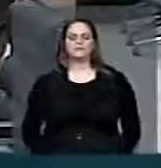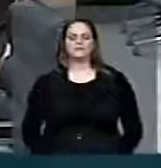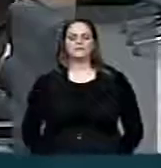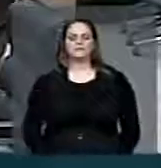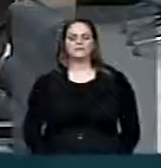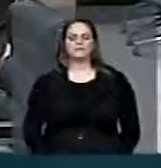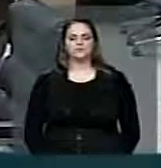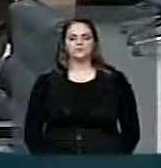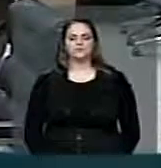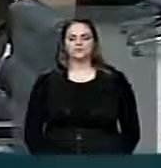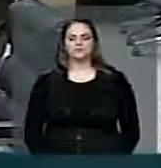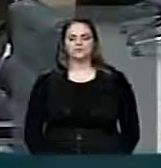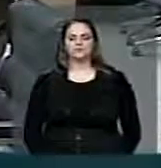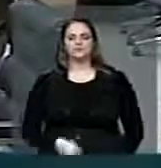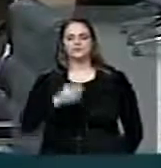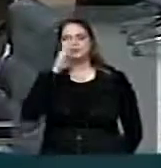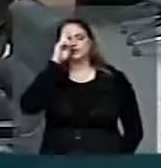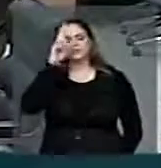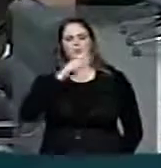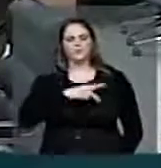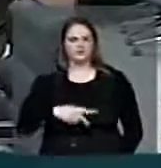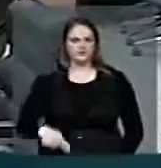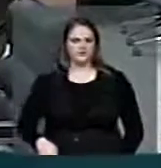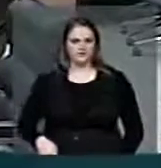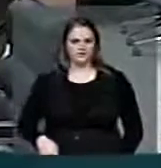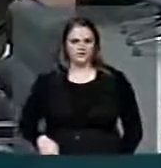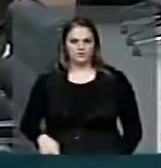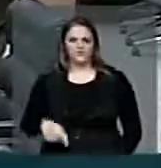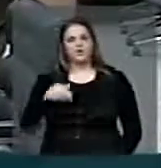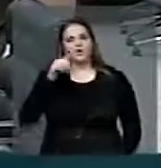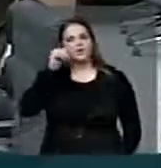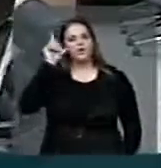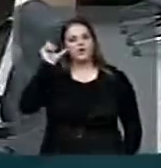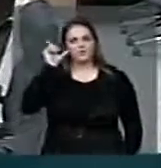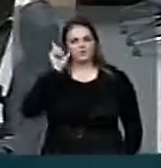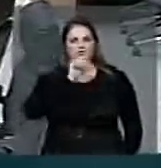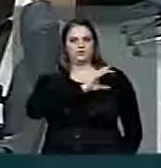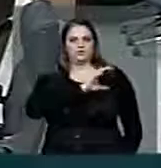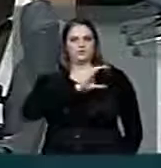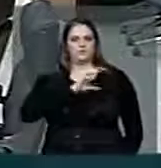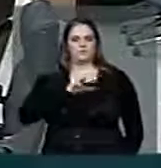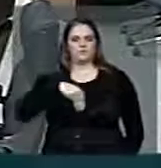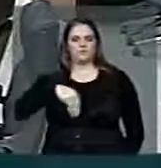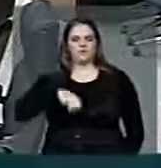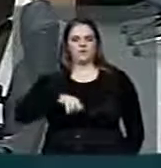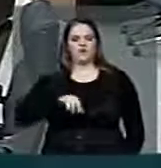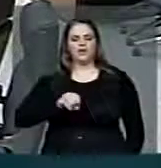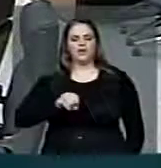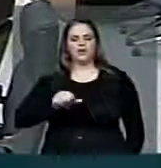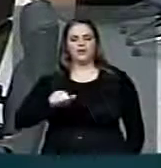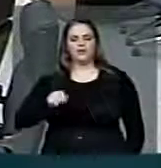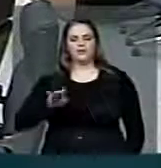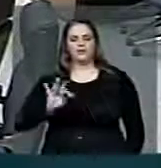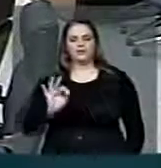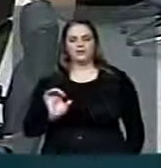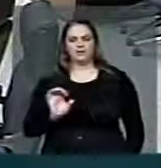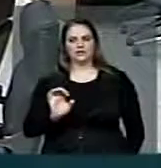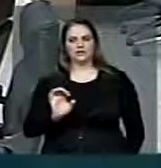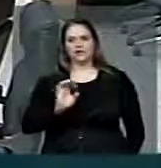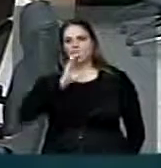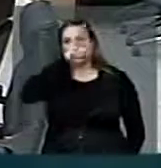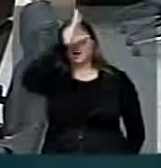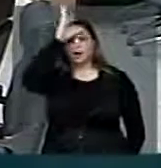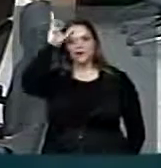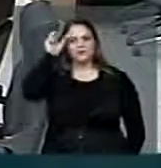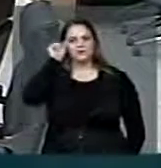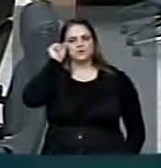Senhor Presidente, ontem nós aprovamos na Comissão do Meio Ambiente, na Comissão da Amazônia e